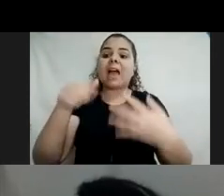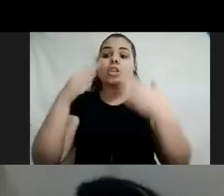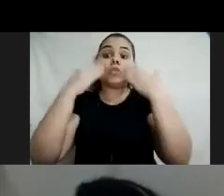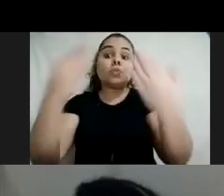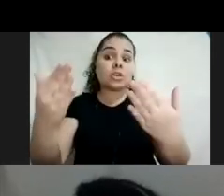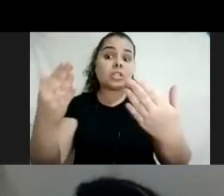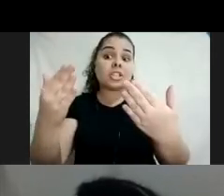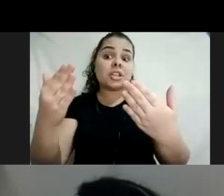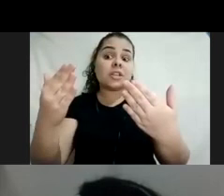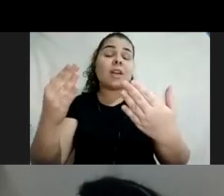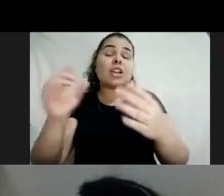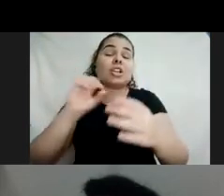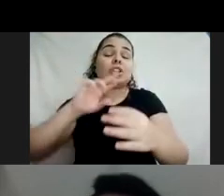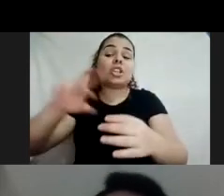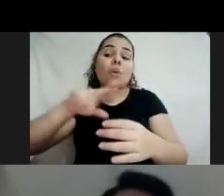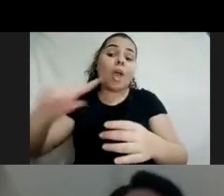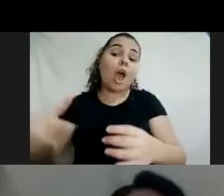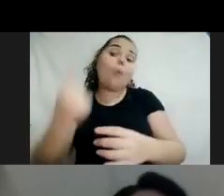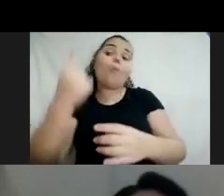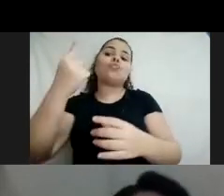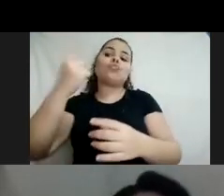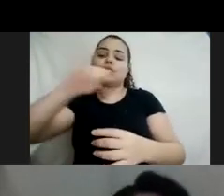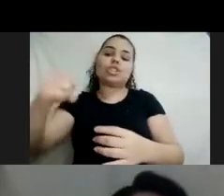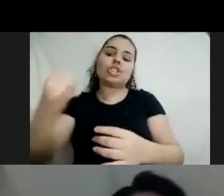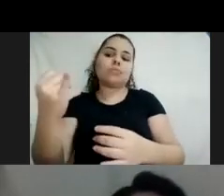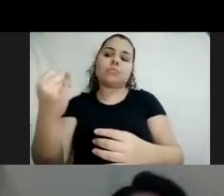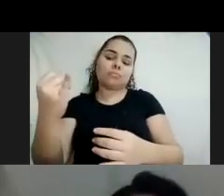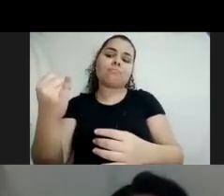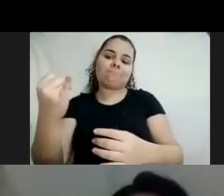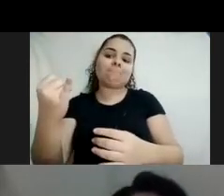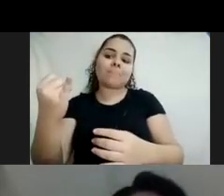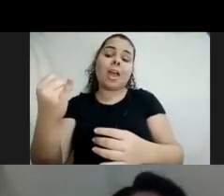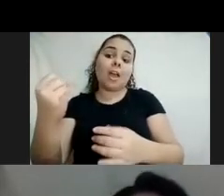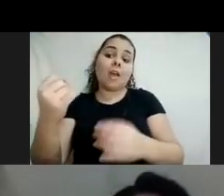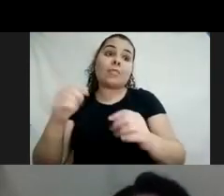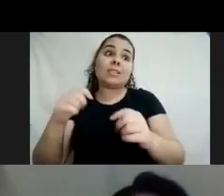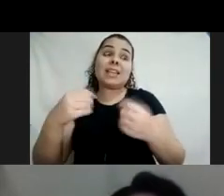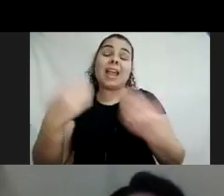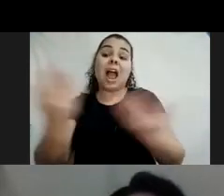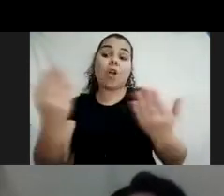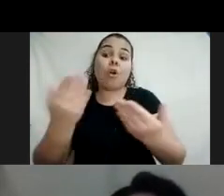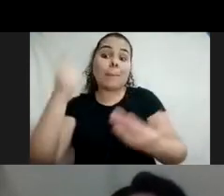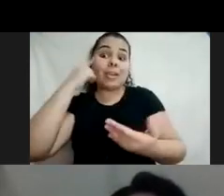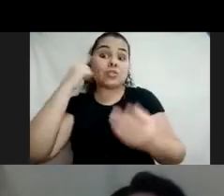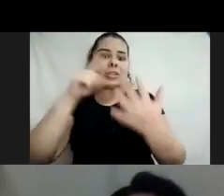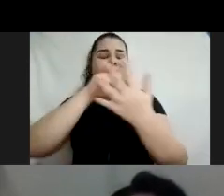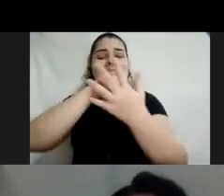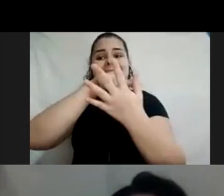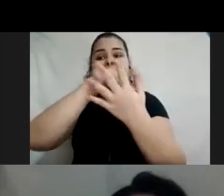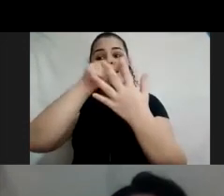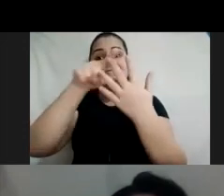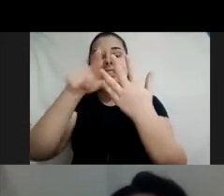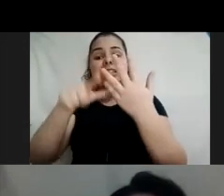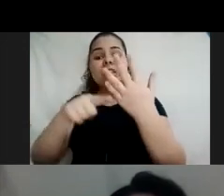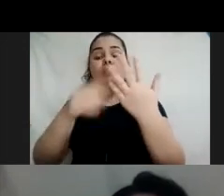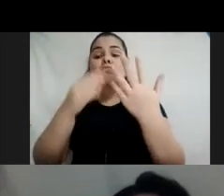crianças cinco possibilidades a mais delas aprenderem o mesmo conteúdo e as chances delas nunca mais esquecerem